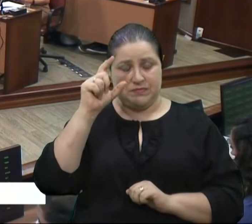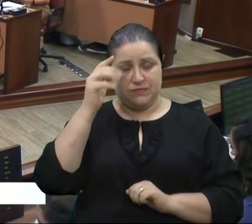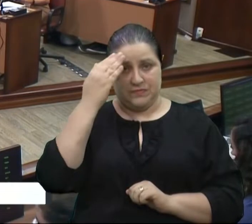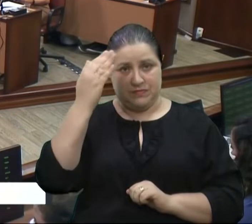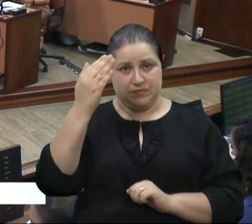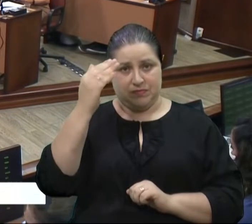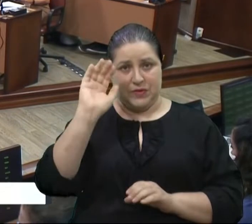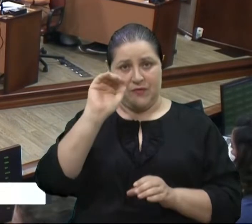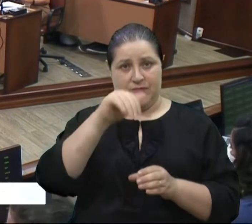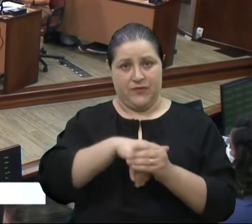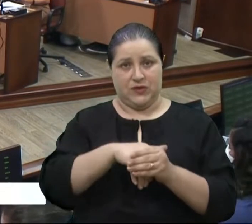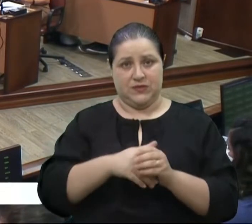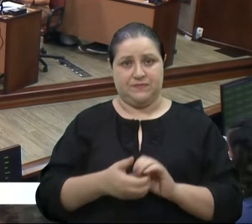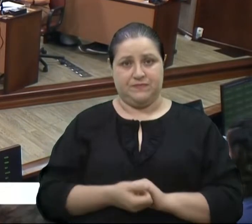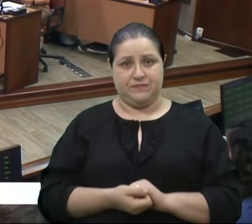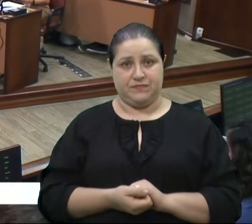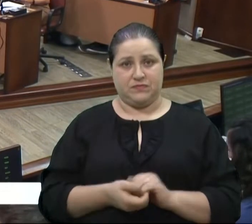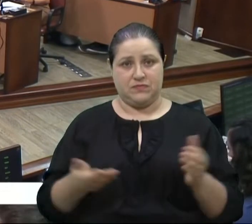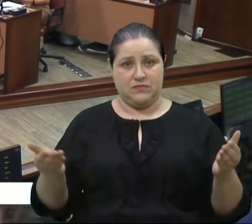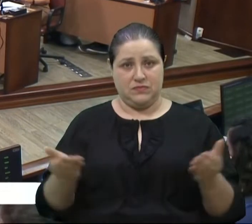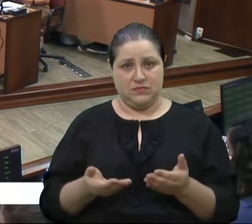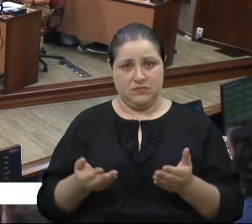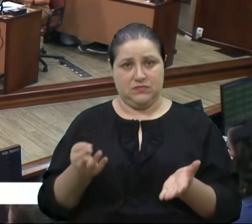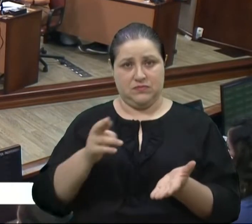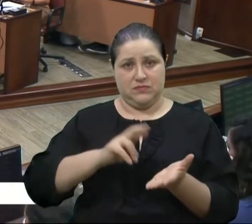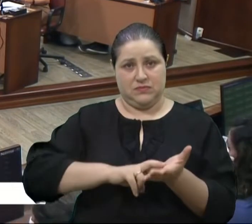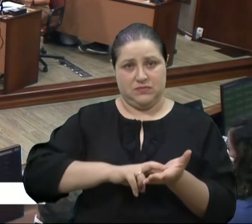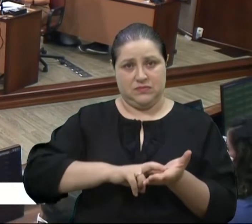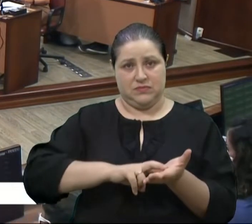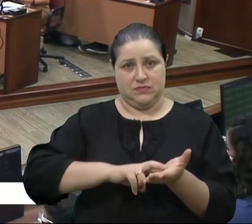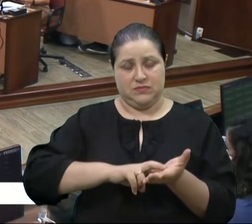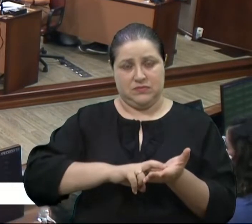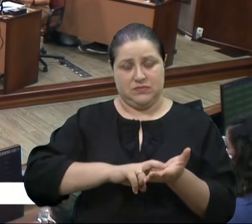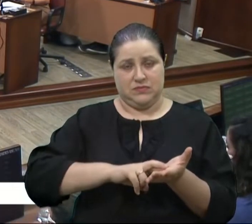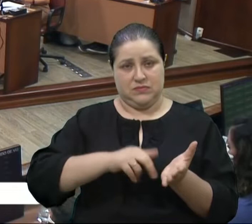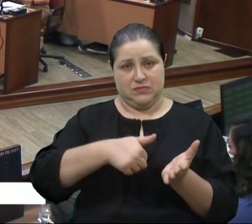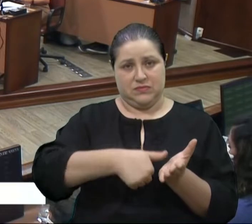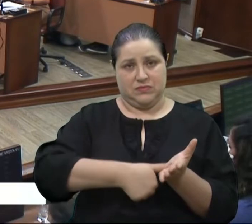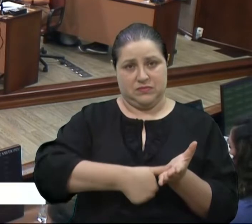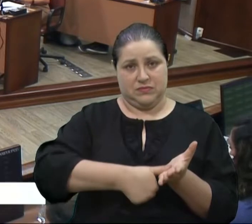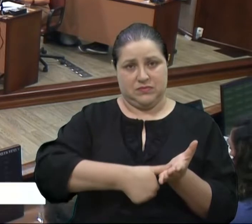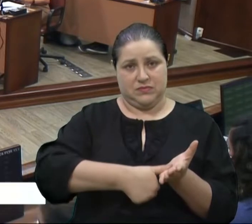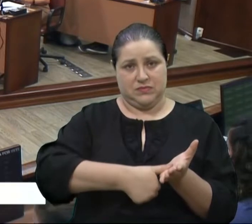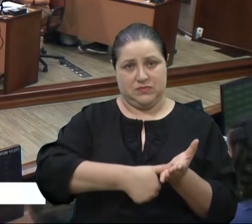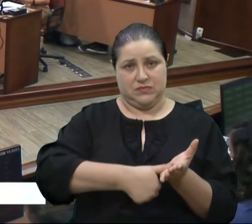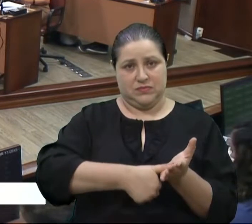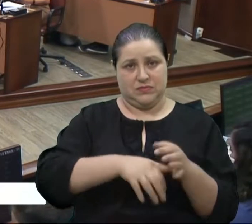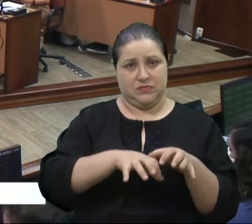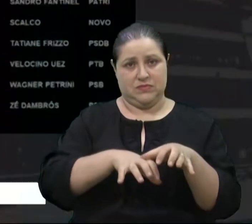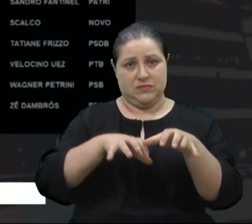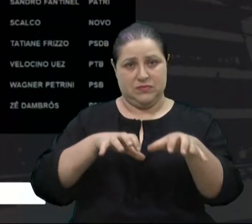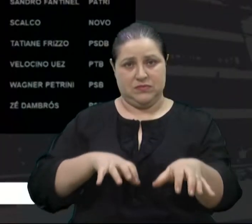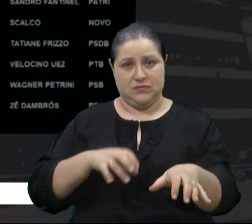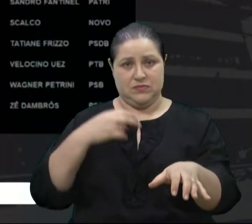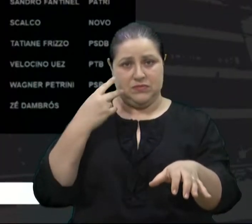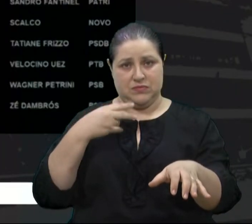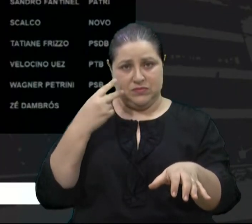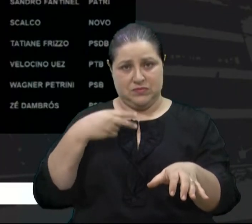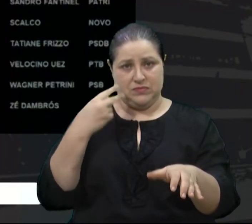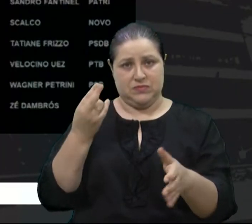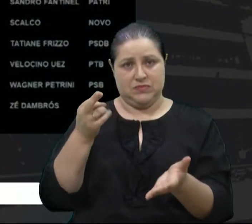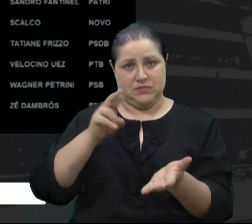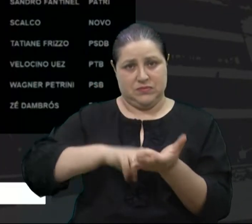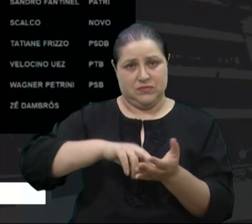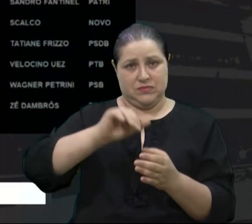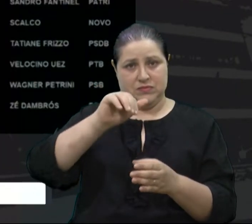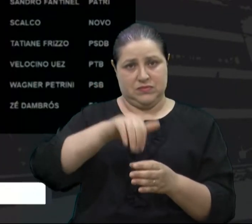passamos ao registro dos votos do Terminal Eletrônico, passamos ao registro dos votos dos vereadores que acompanham